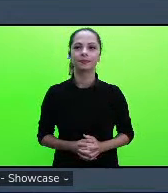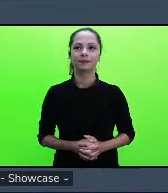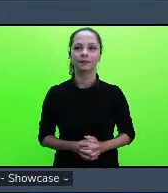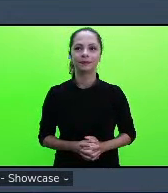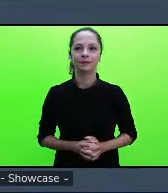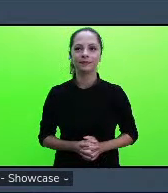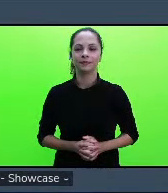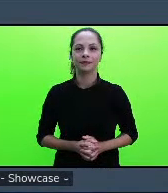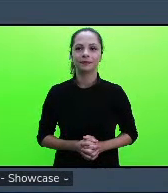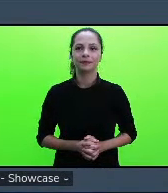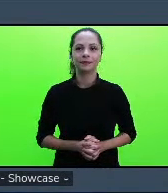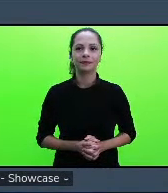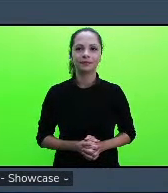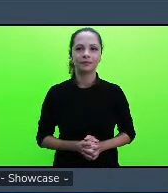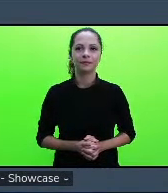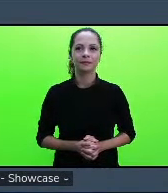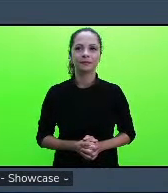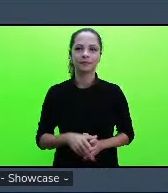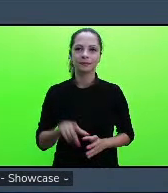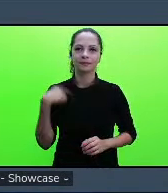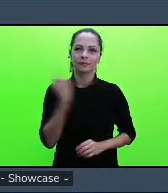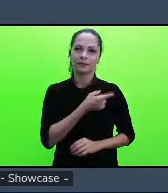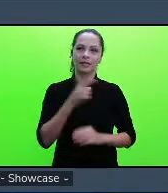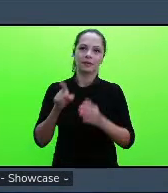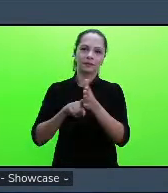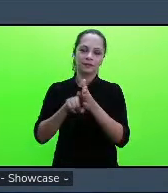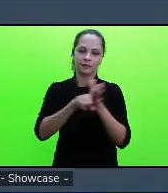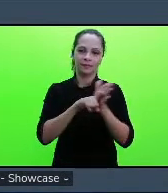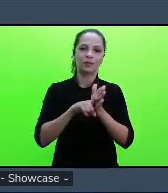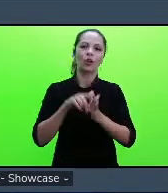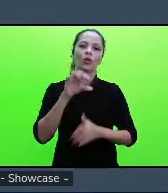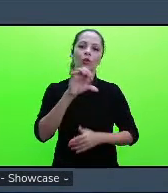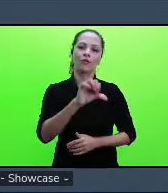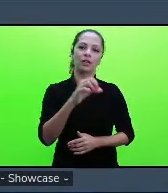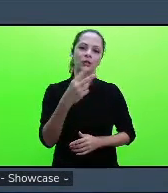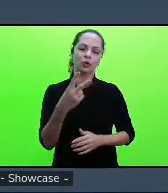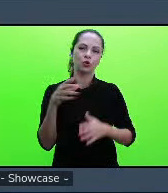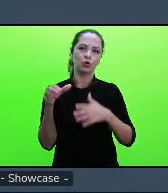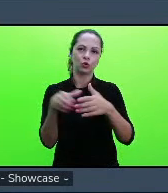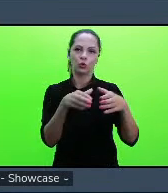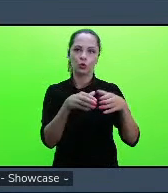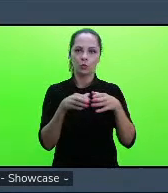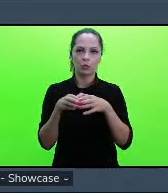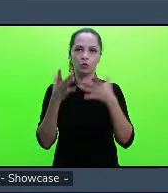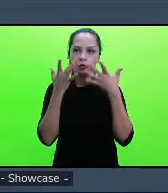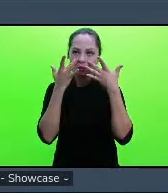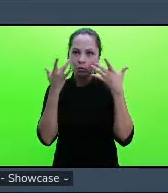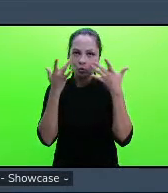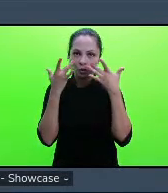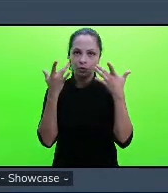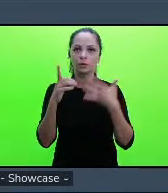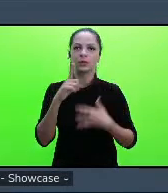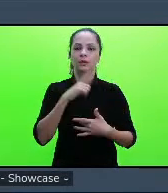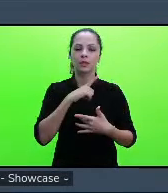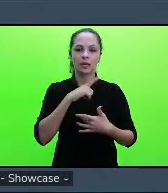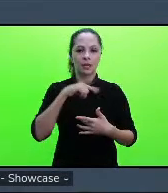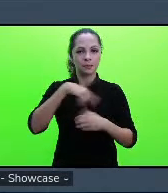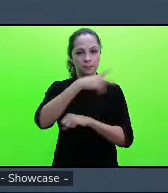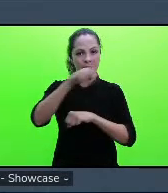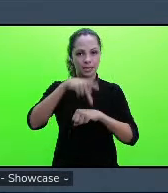nós pesquisamos 92 grupos de teatro que se encontram distribuídos em várias regiões do país